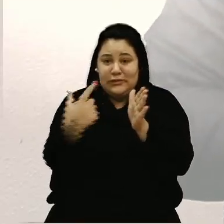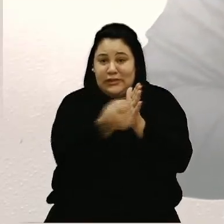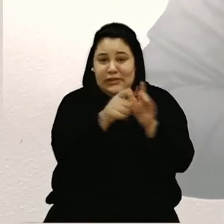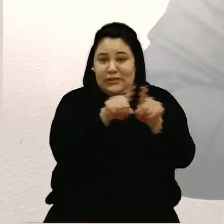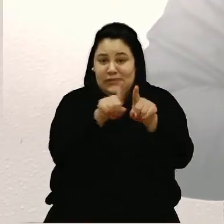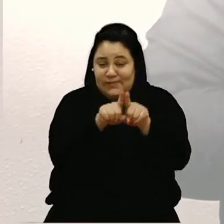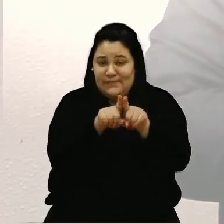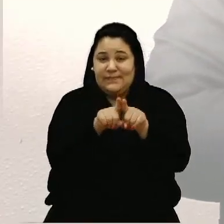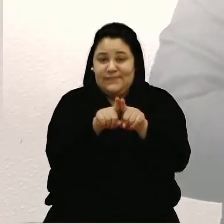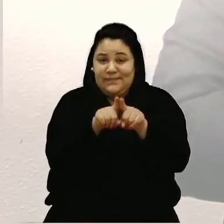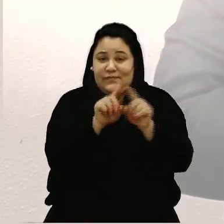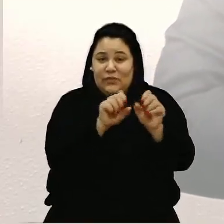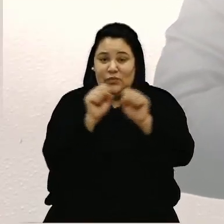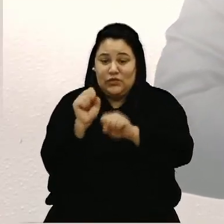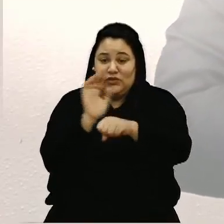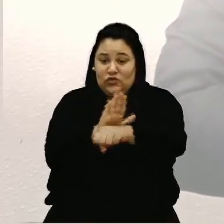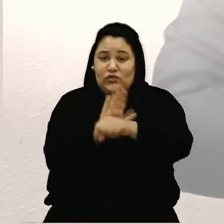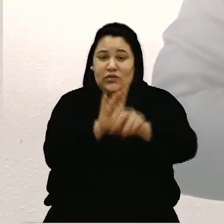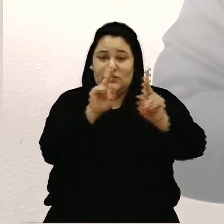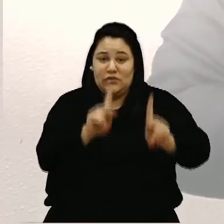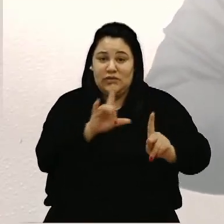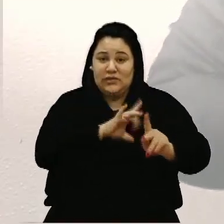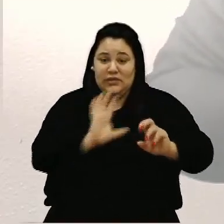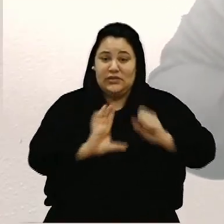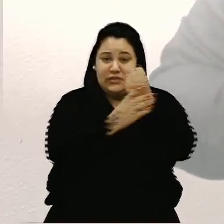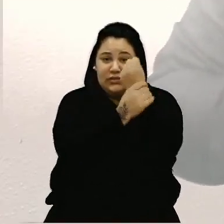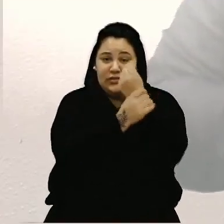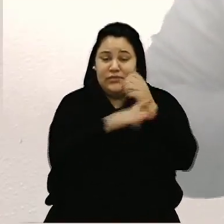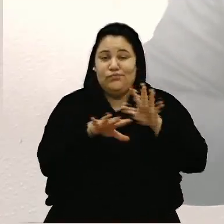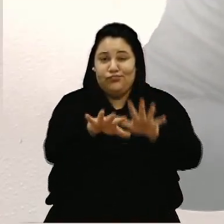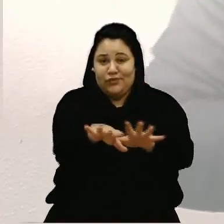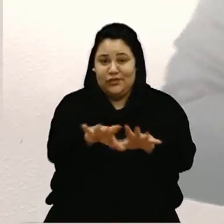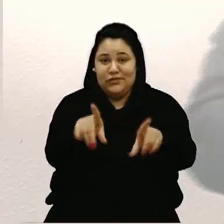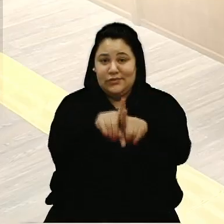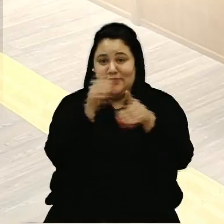poder ajudar as pessoas a ter segurança no trânsito. Obrigado, presidente.